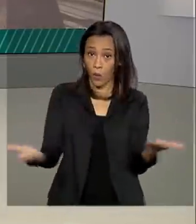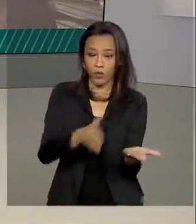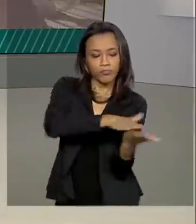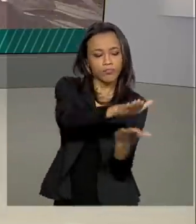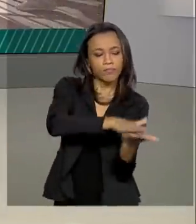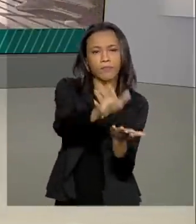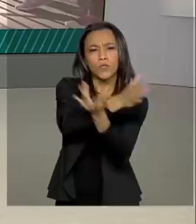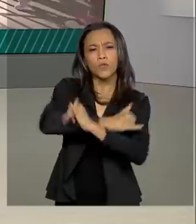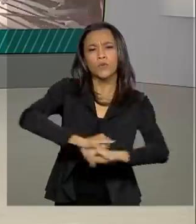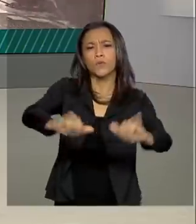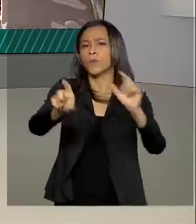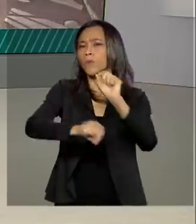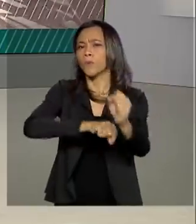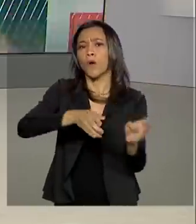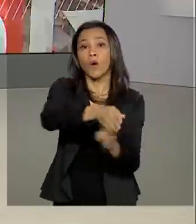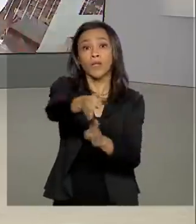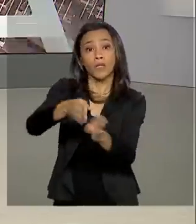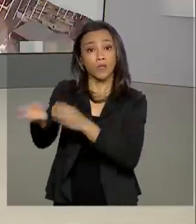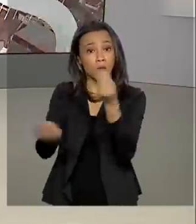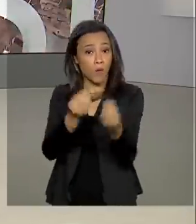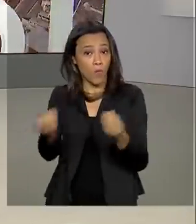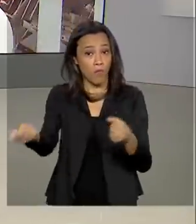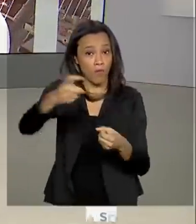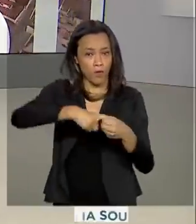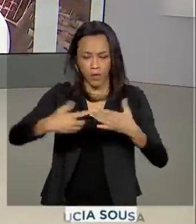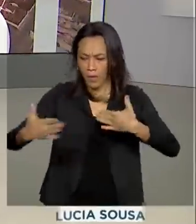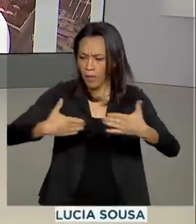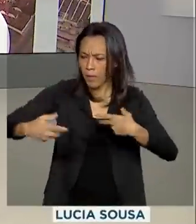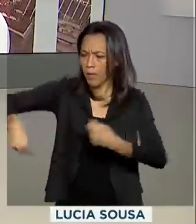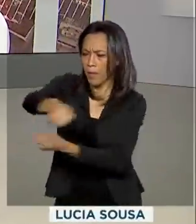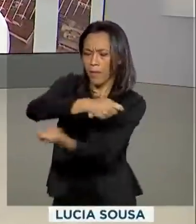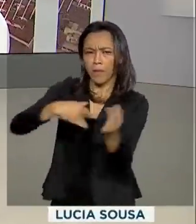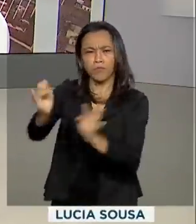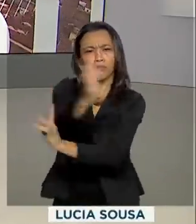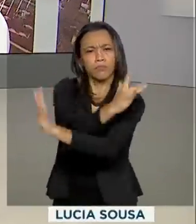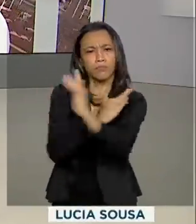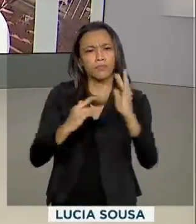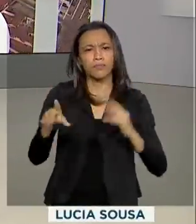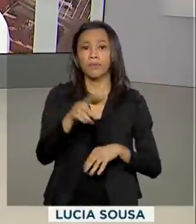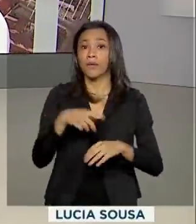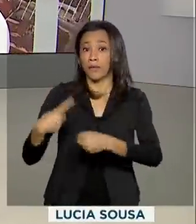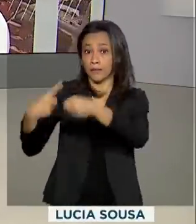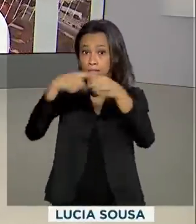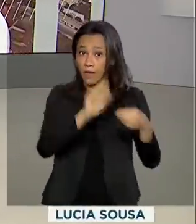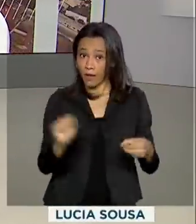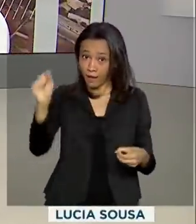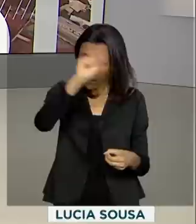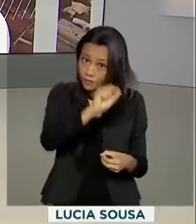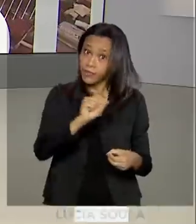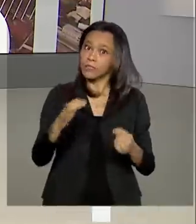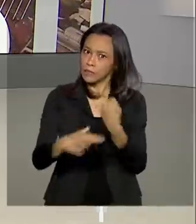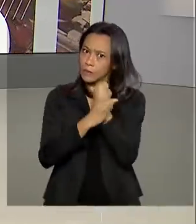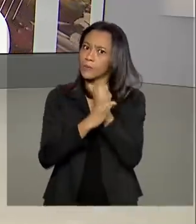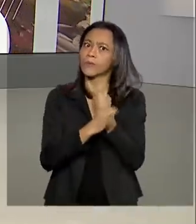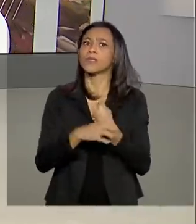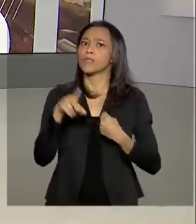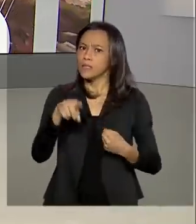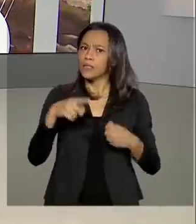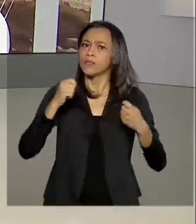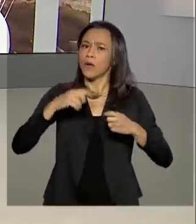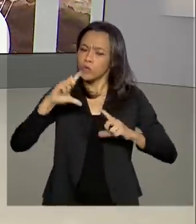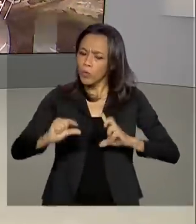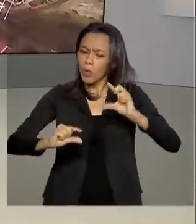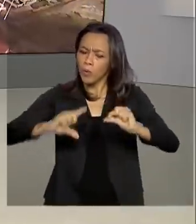orientações para a retomada segura da atividade econômica e do convívio social nas cidades. A portaria recomenda que isso ocorra de forma